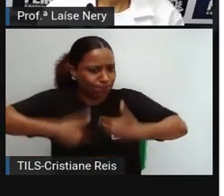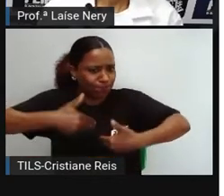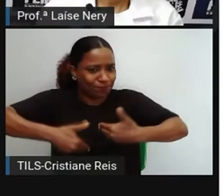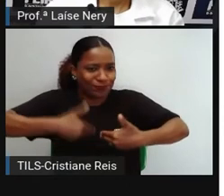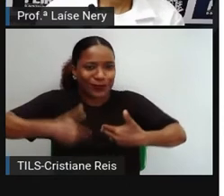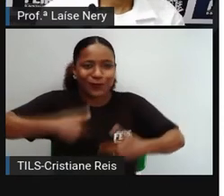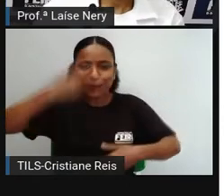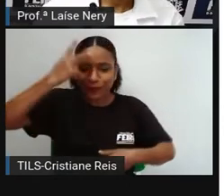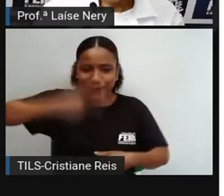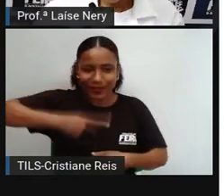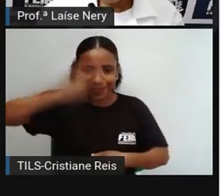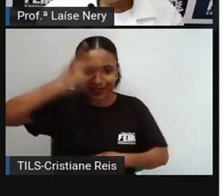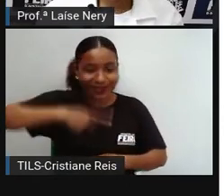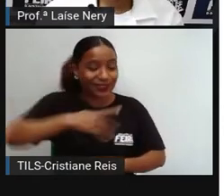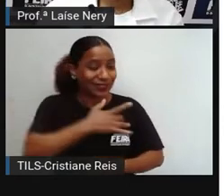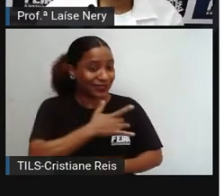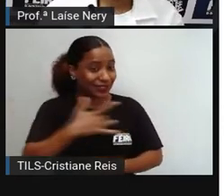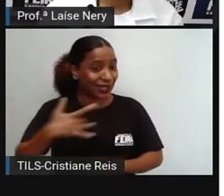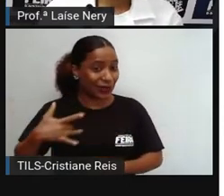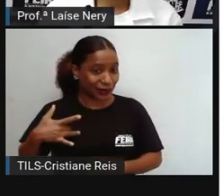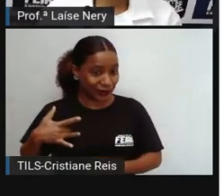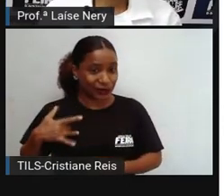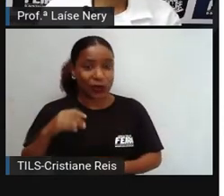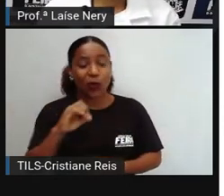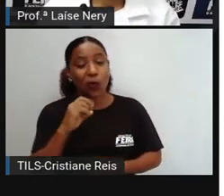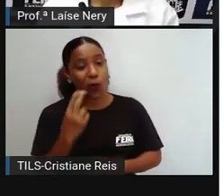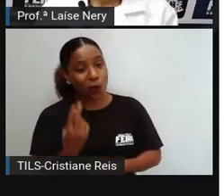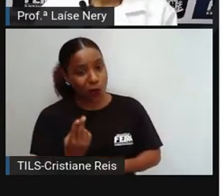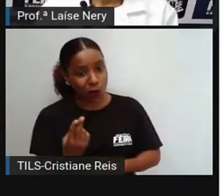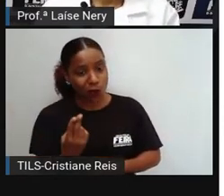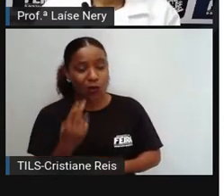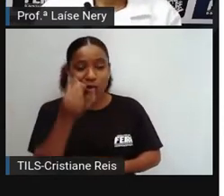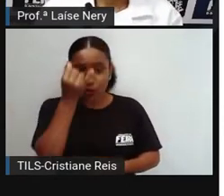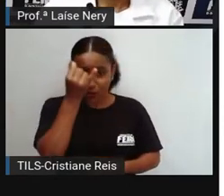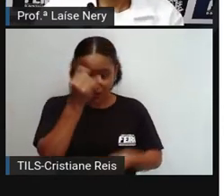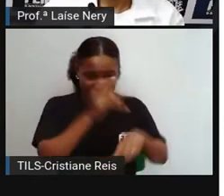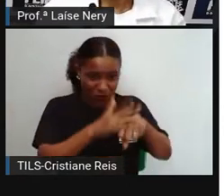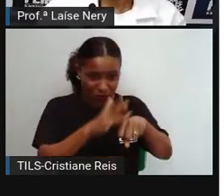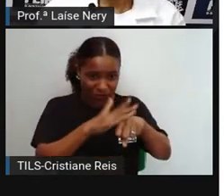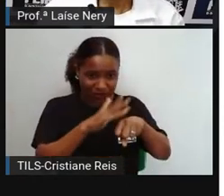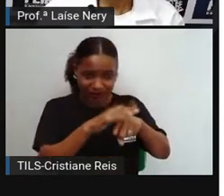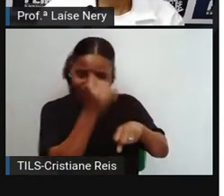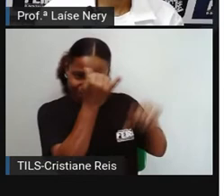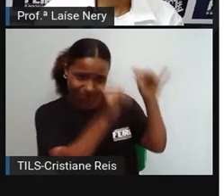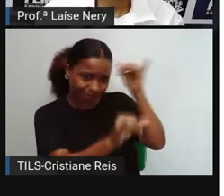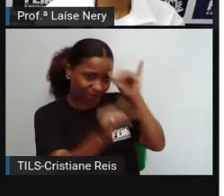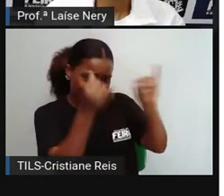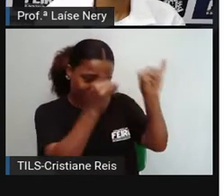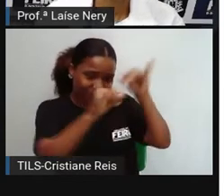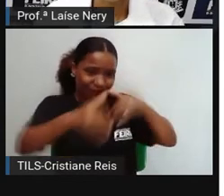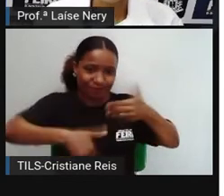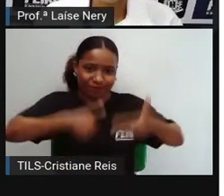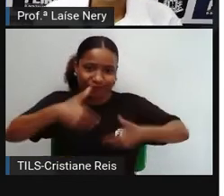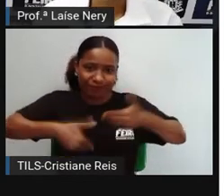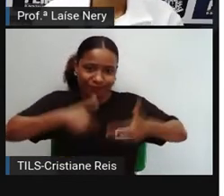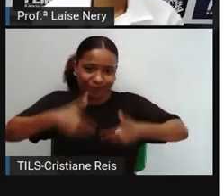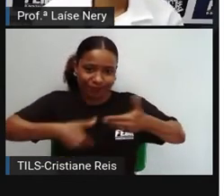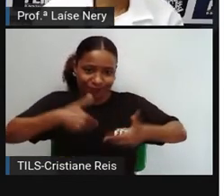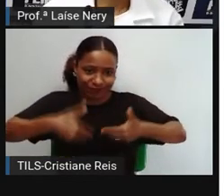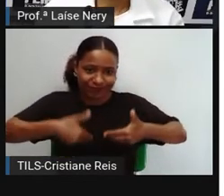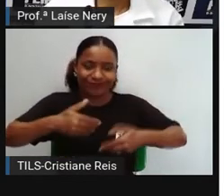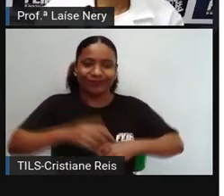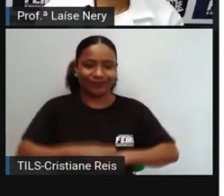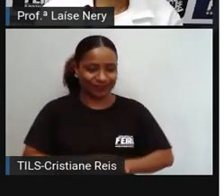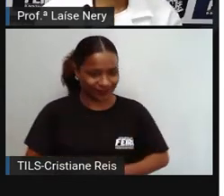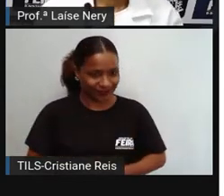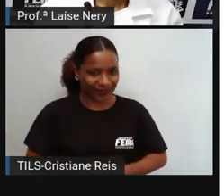preservar a saúde ou prevenir a doença. E essa definição é da revista mineira de